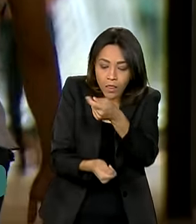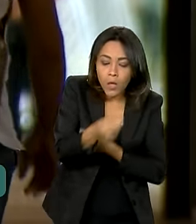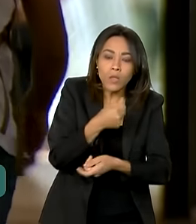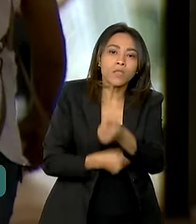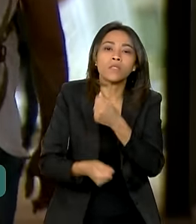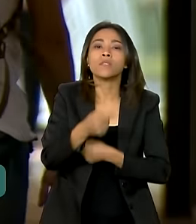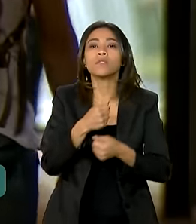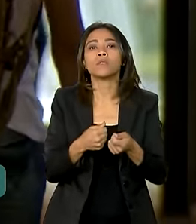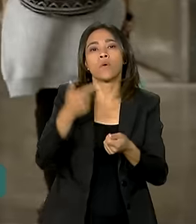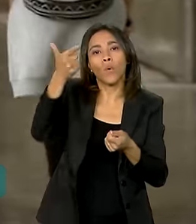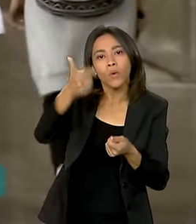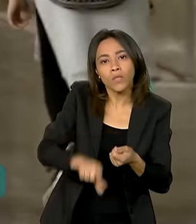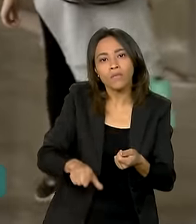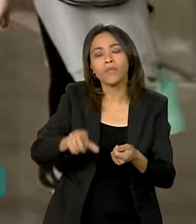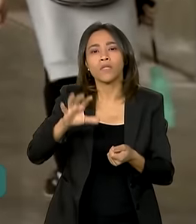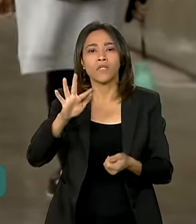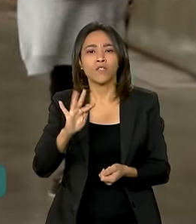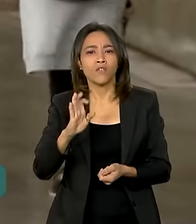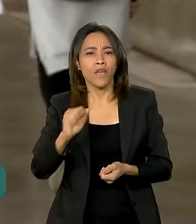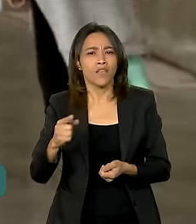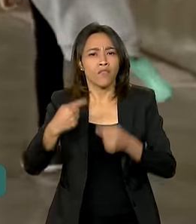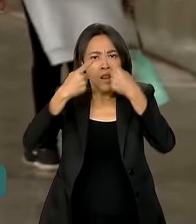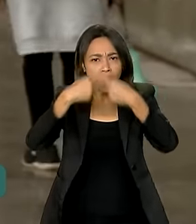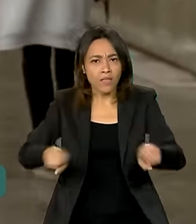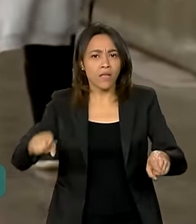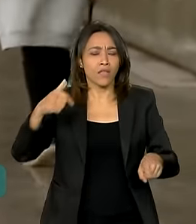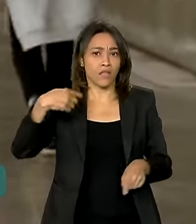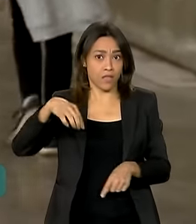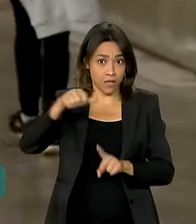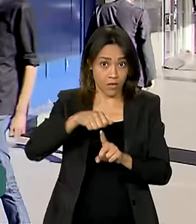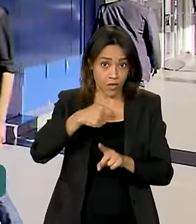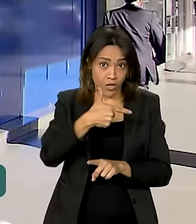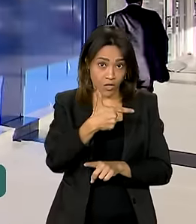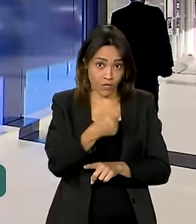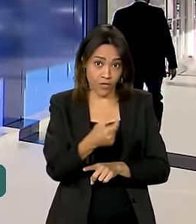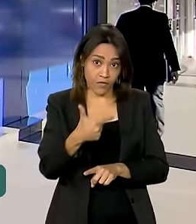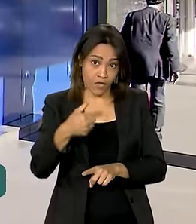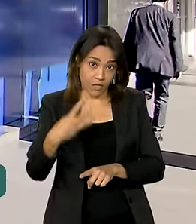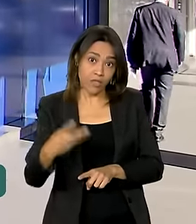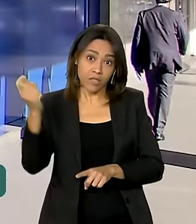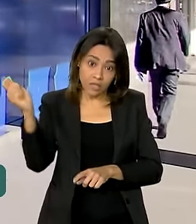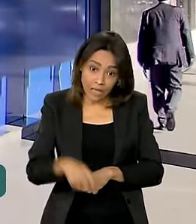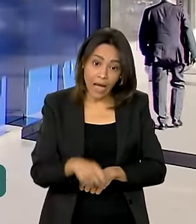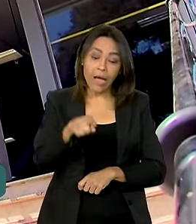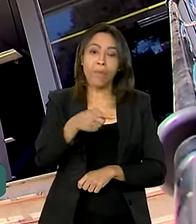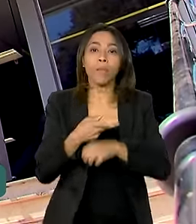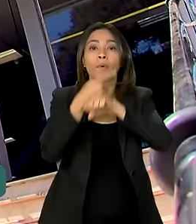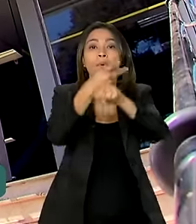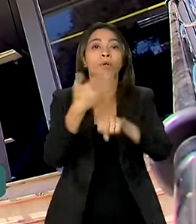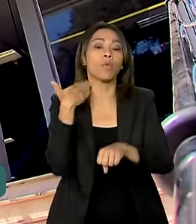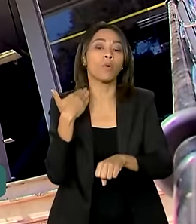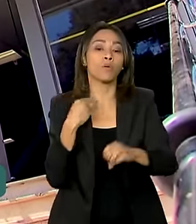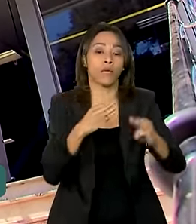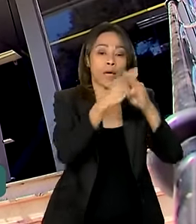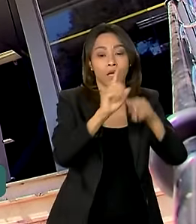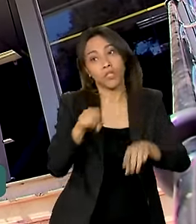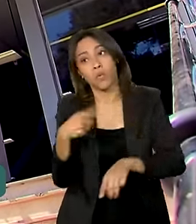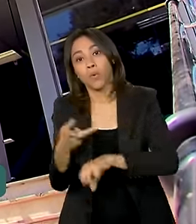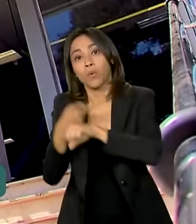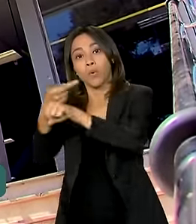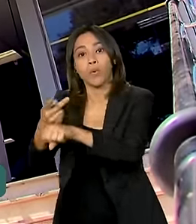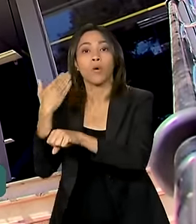relançada em novembro de 2023 e pode ser feita na Caixa Econômica Federal ou no Banco do Brasil.